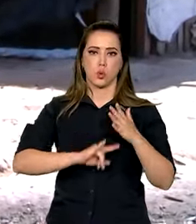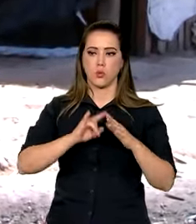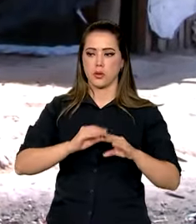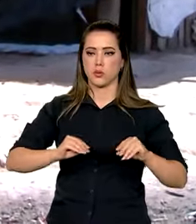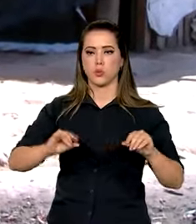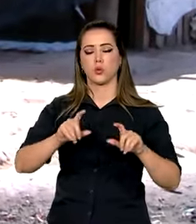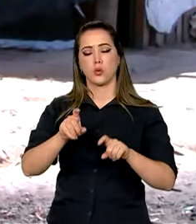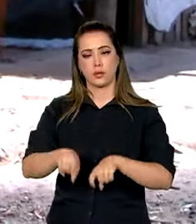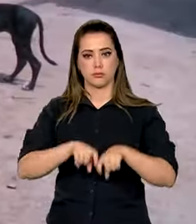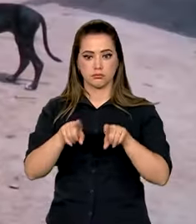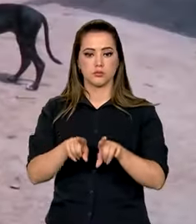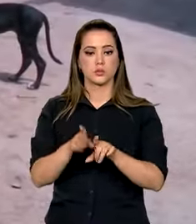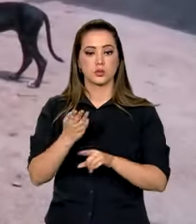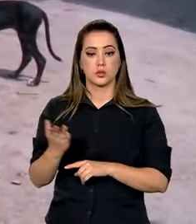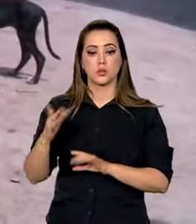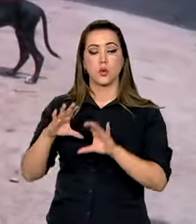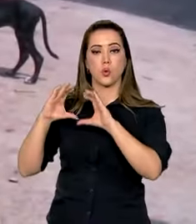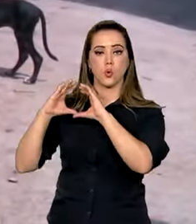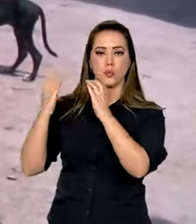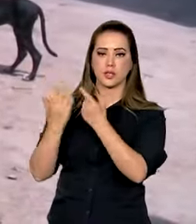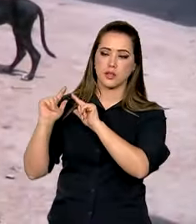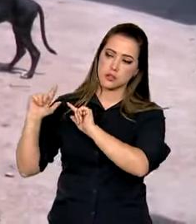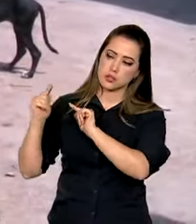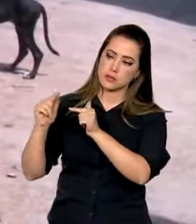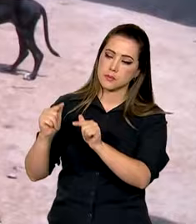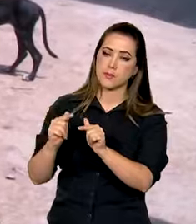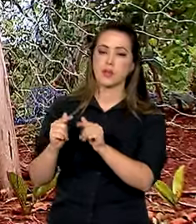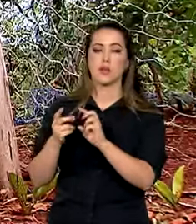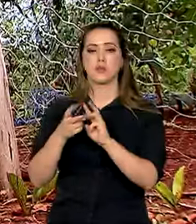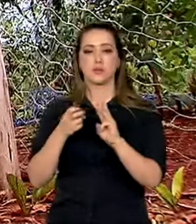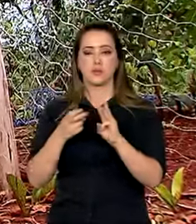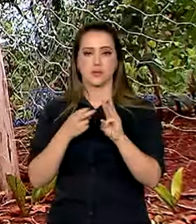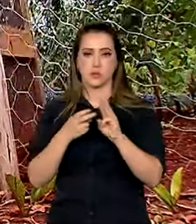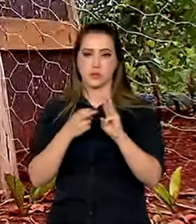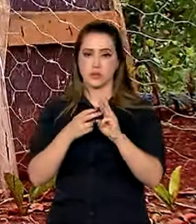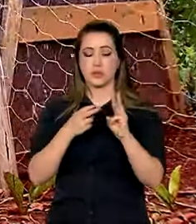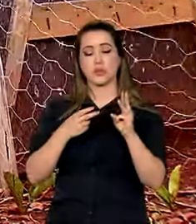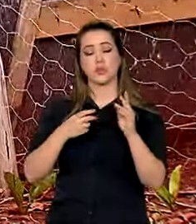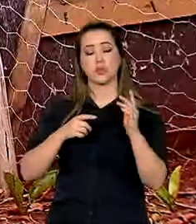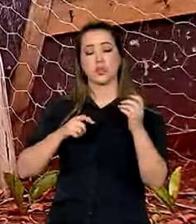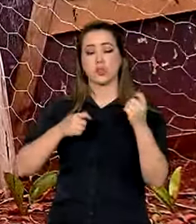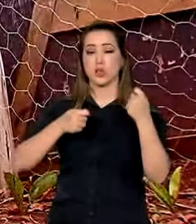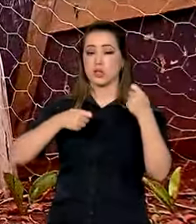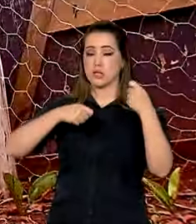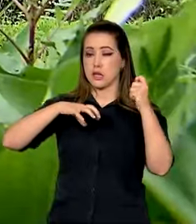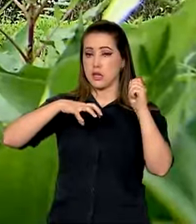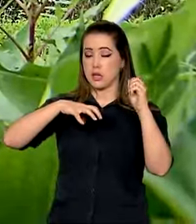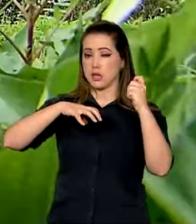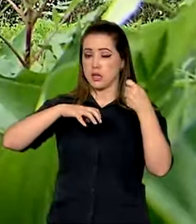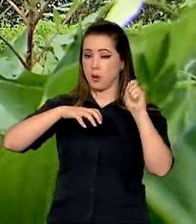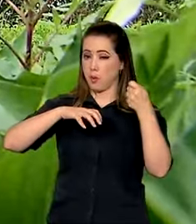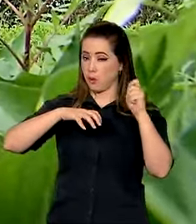comunidades tradicionais, como povos indígenas e quilombolas. A ideia é custear projetos que se